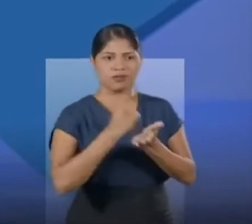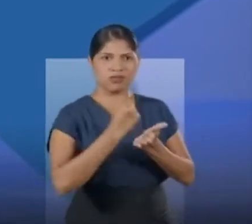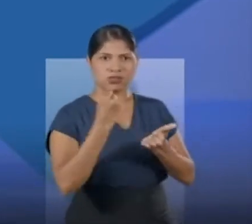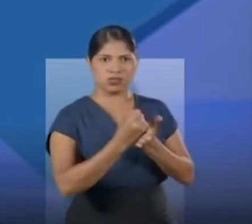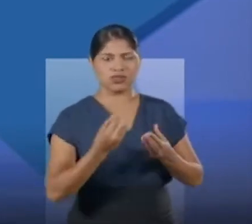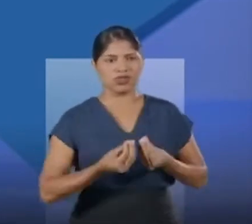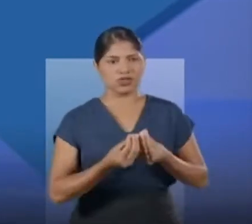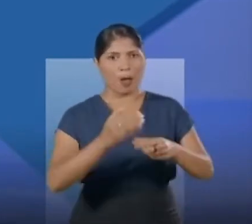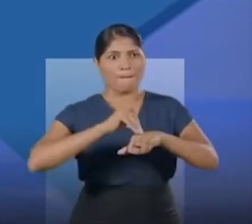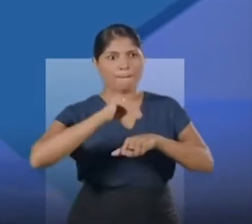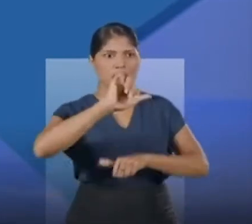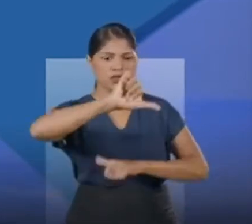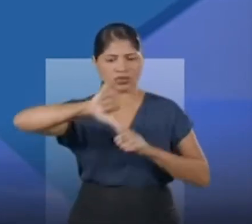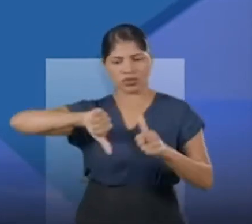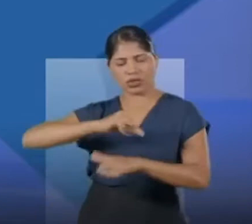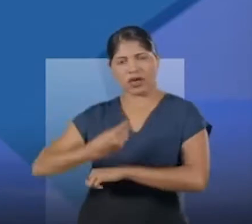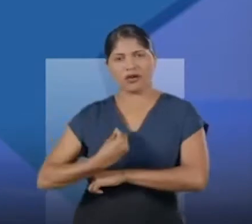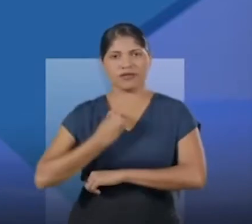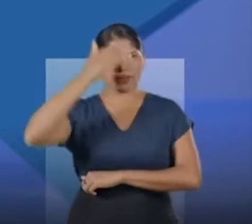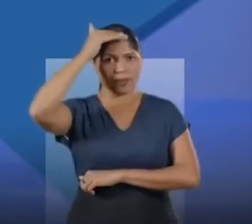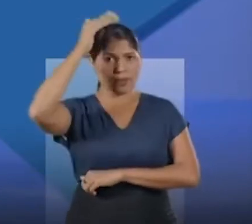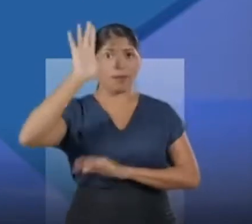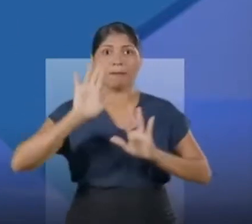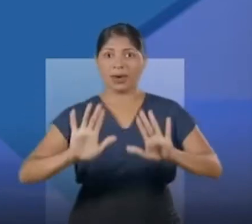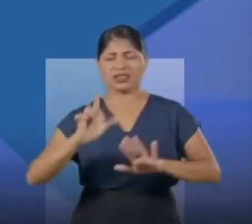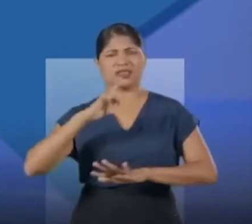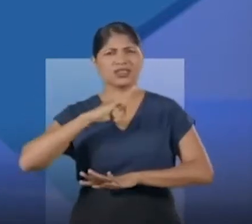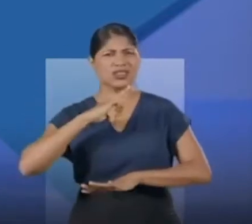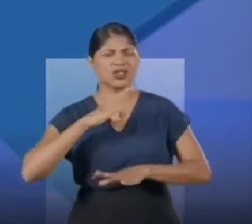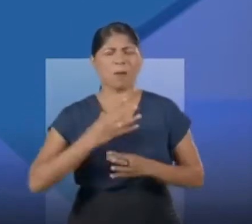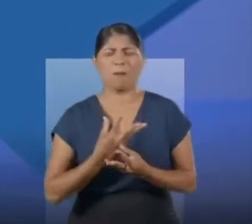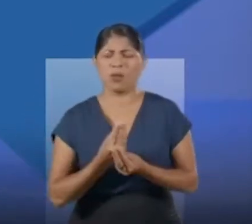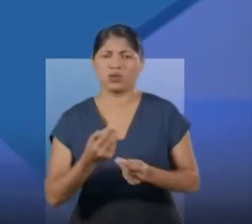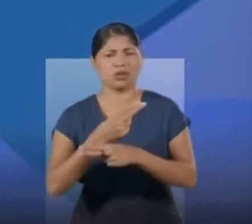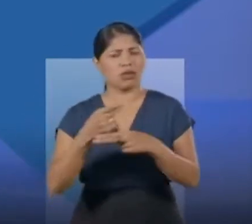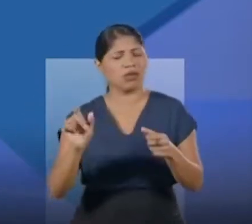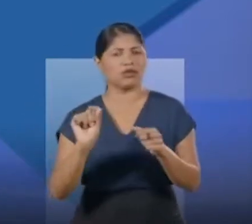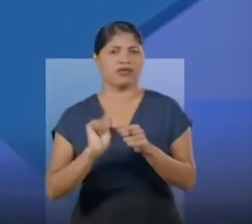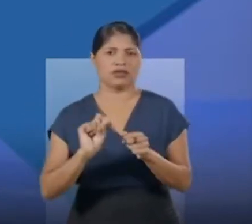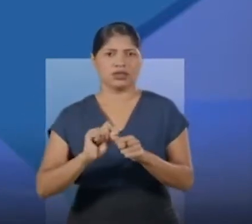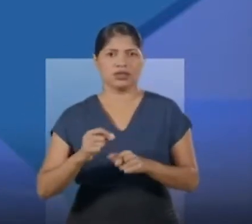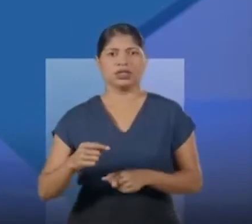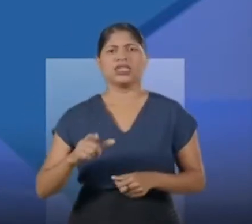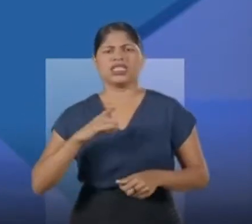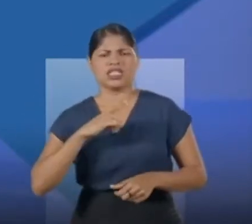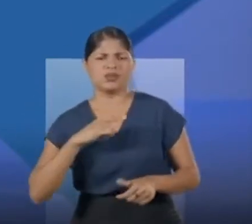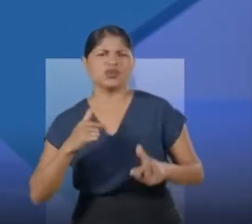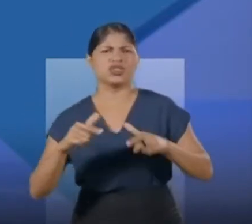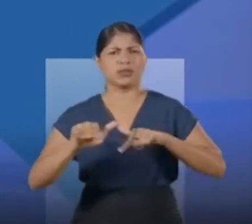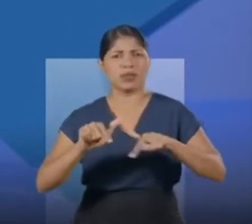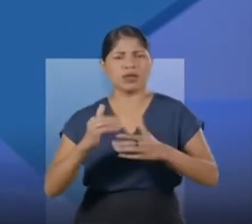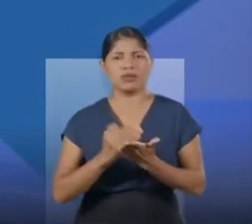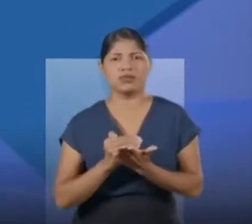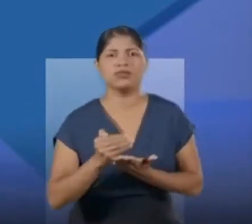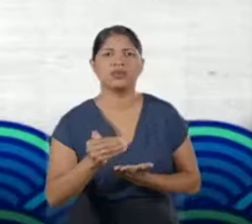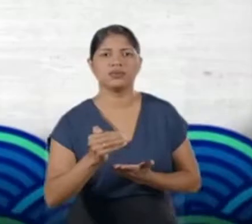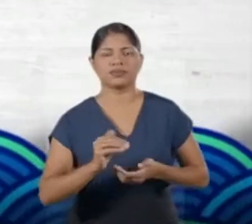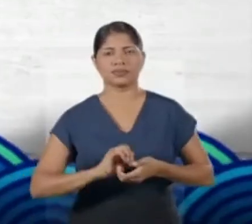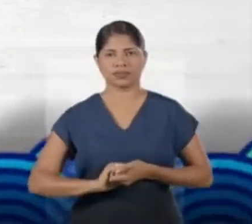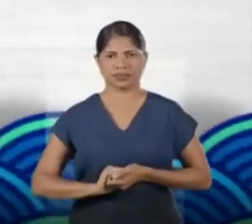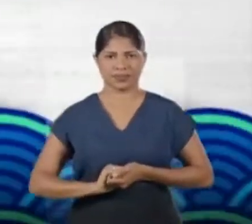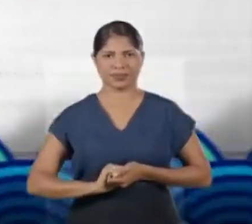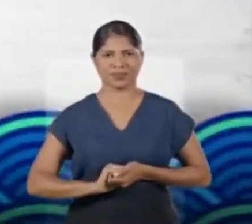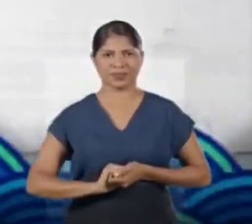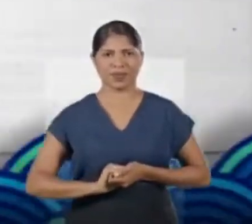gerando empregos e transformando a vida dos paraenses. Mas ainda tem muito a ser feito. Temos muito trabalho pela frente.